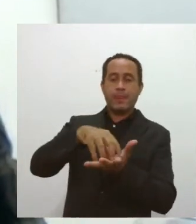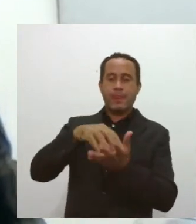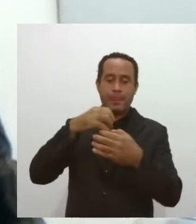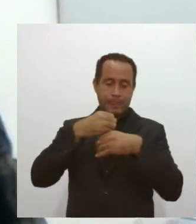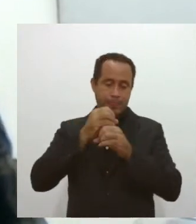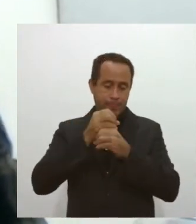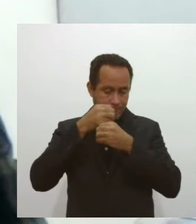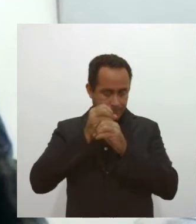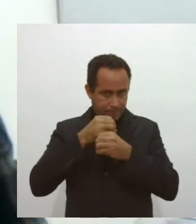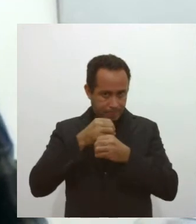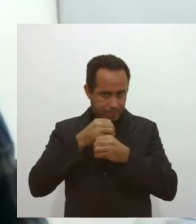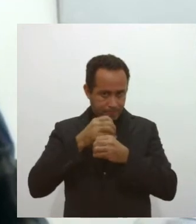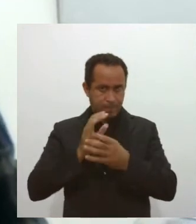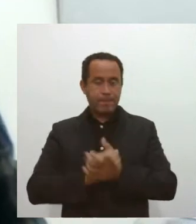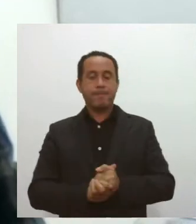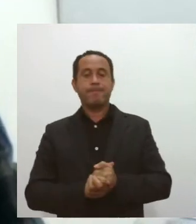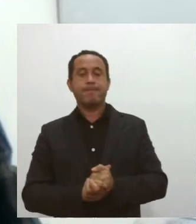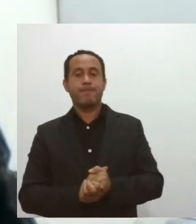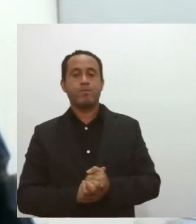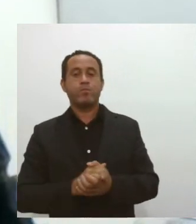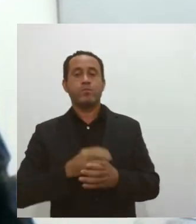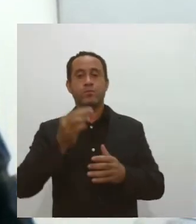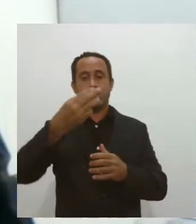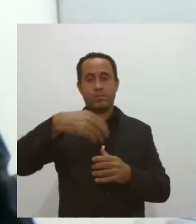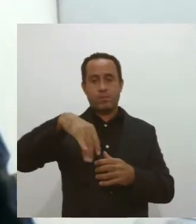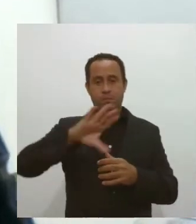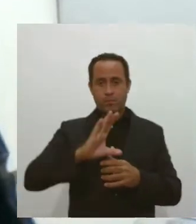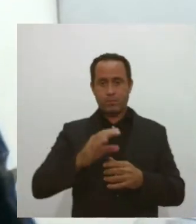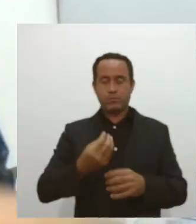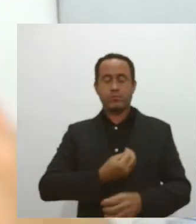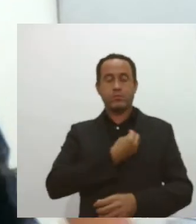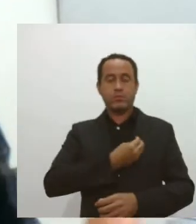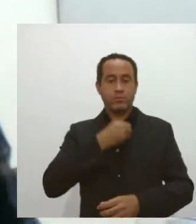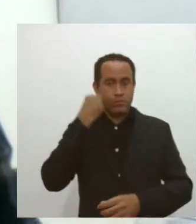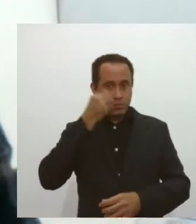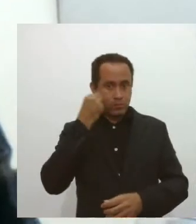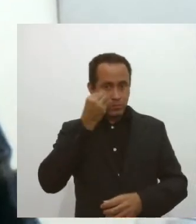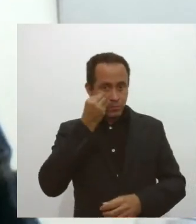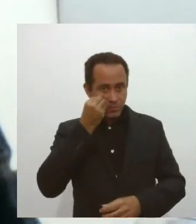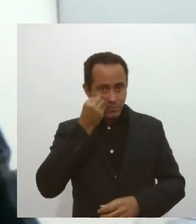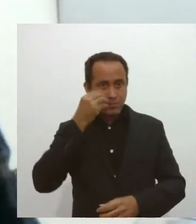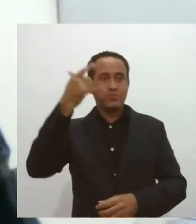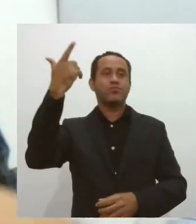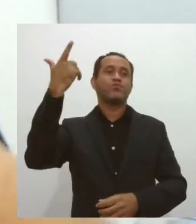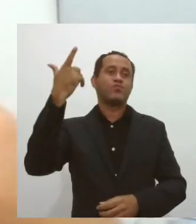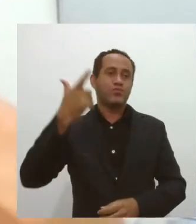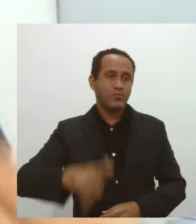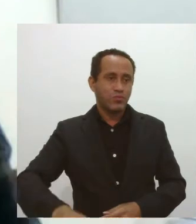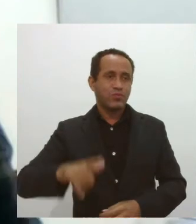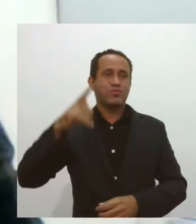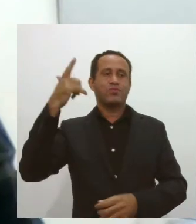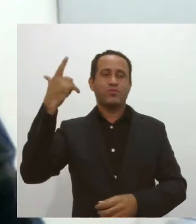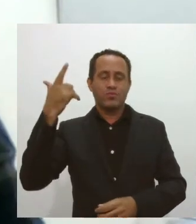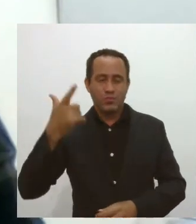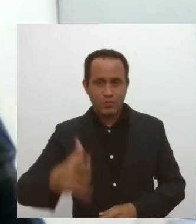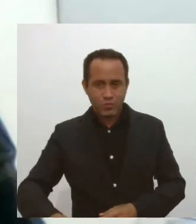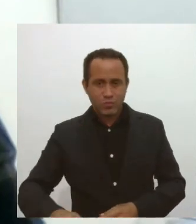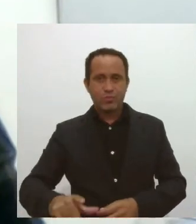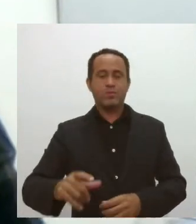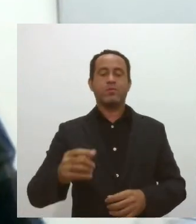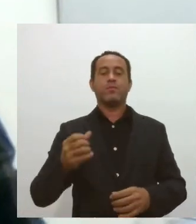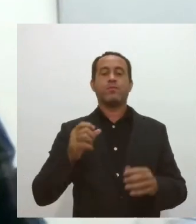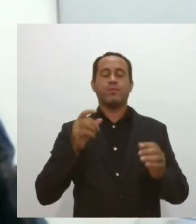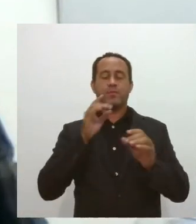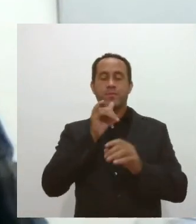E hoje, início de março, estamos vivendo mais um aumento de demanda, mais um aumento de número de